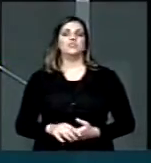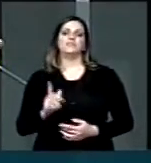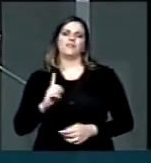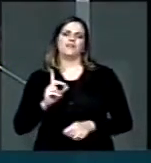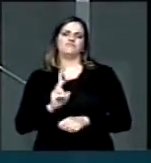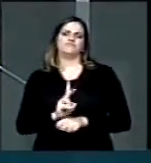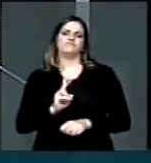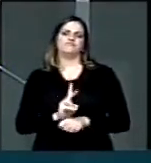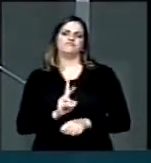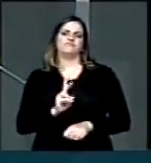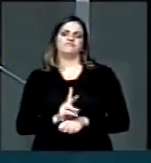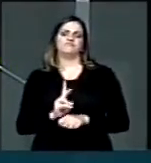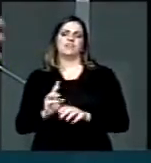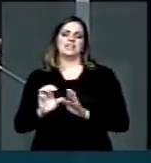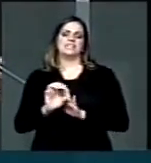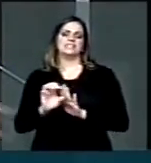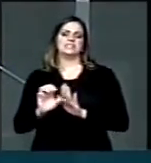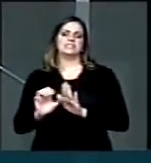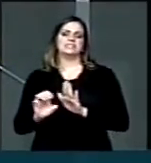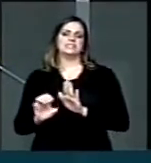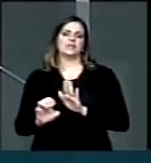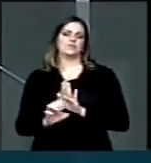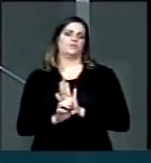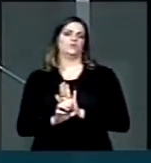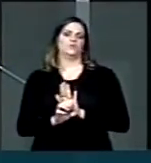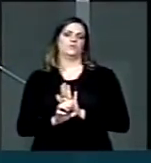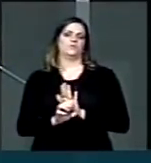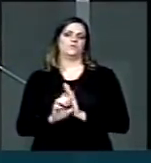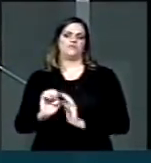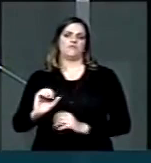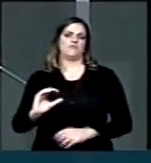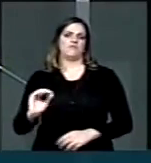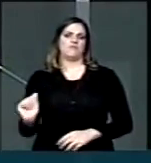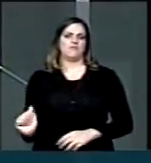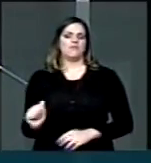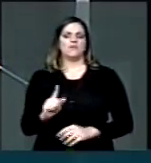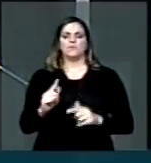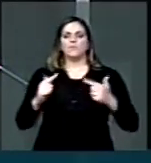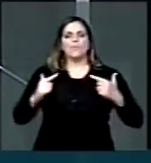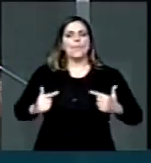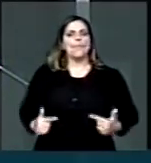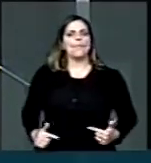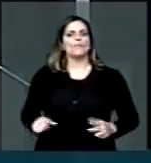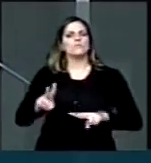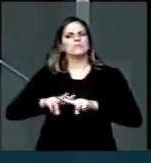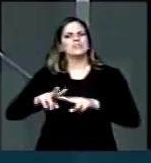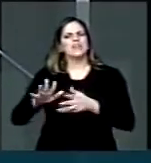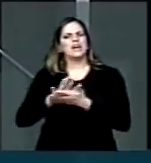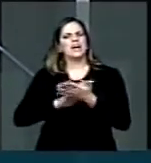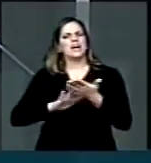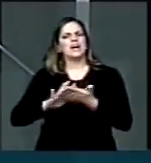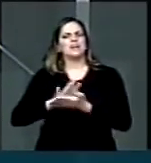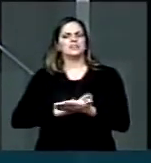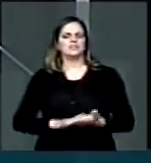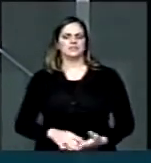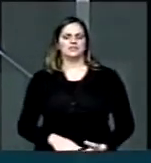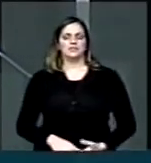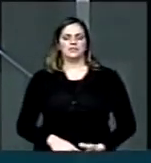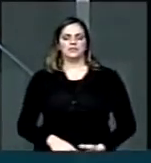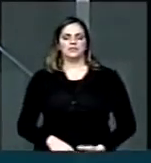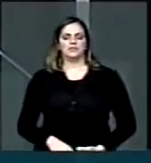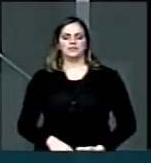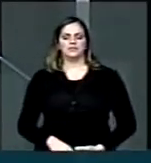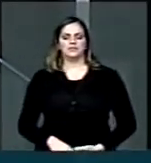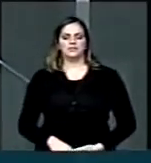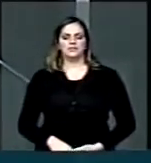pela capa, pelo manto da inimputabilidade. Ainda não se encontrou, senhor